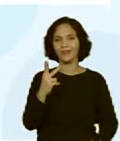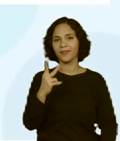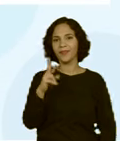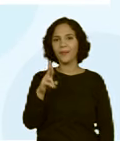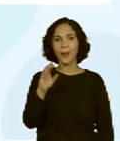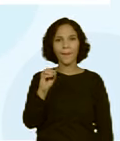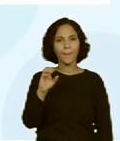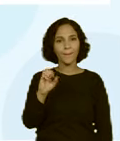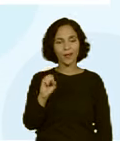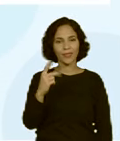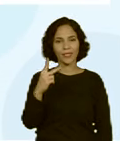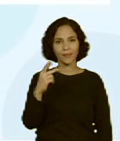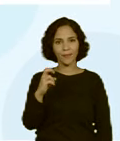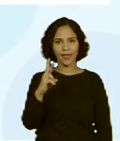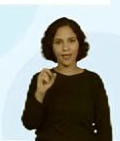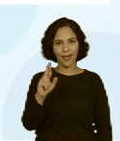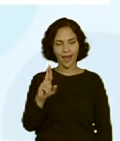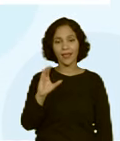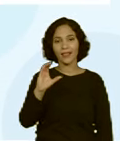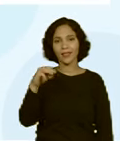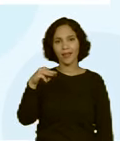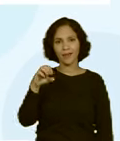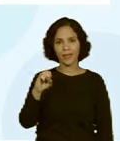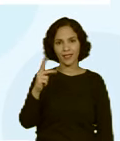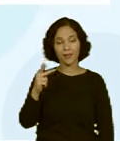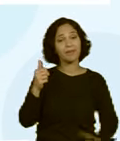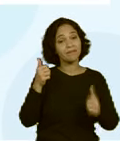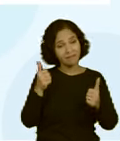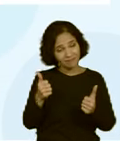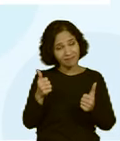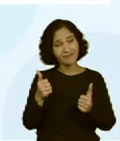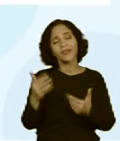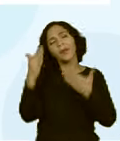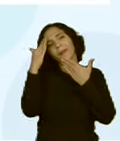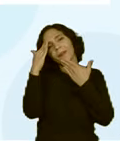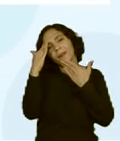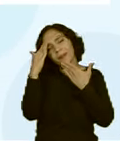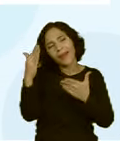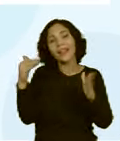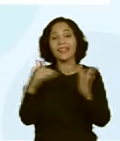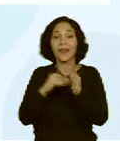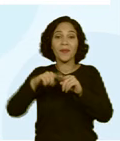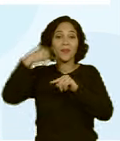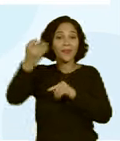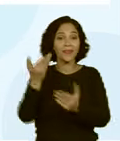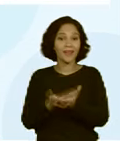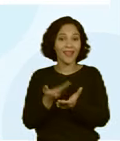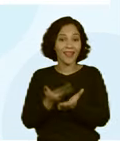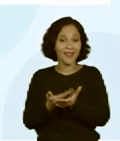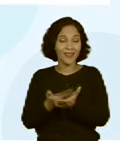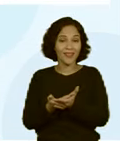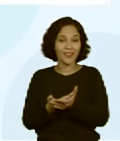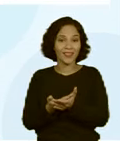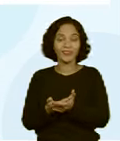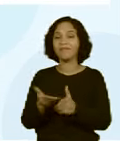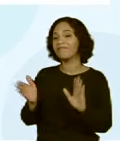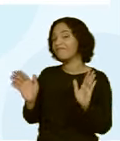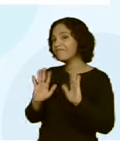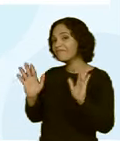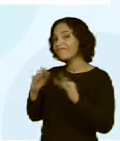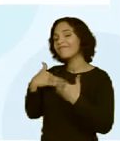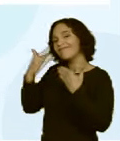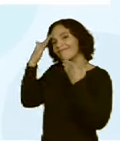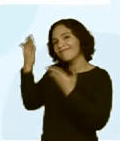ProsperarCMSP. Ok, pessoal? Muito obrigada e até a próxima aula. Então, eu